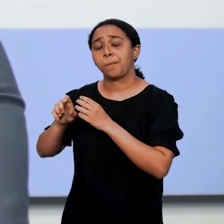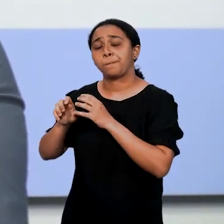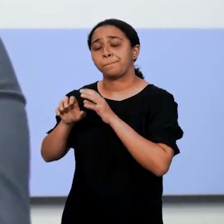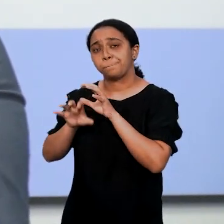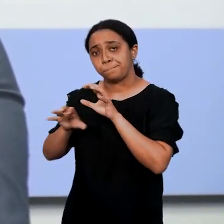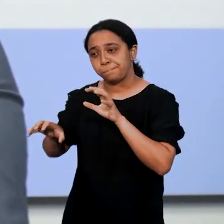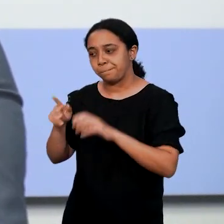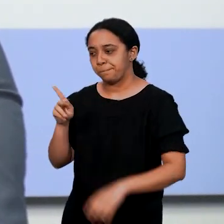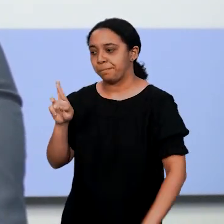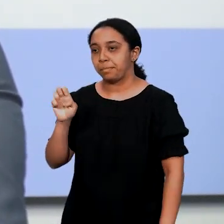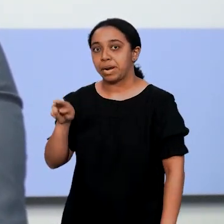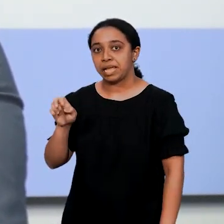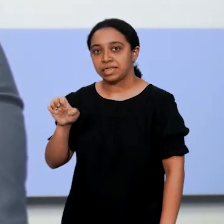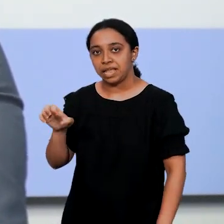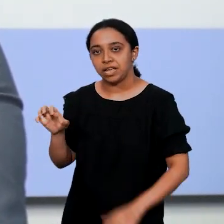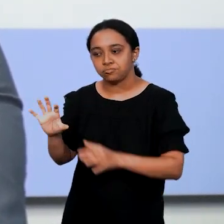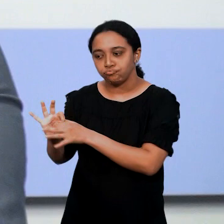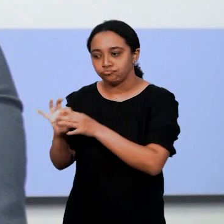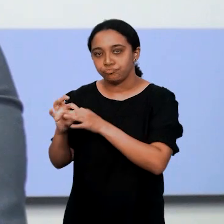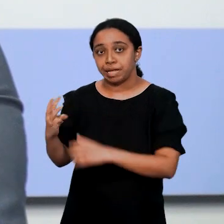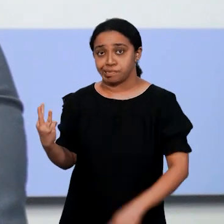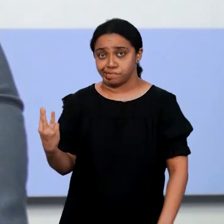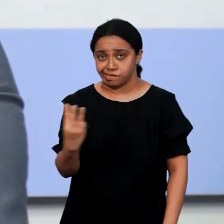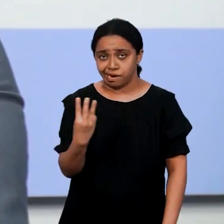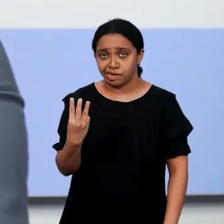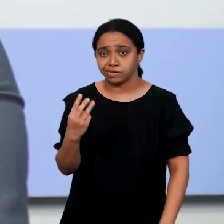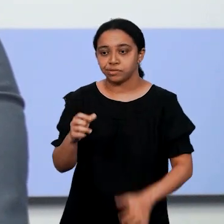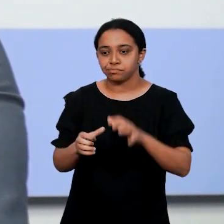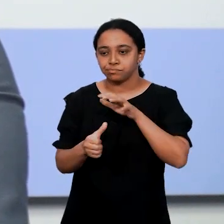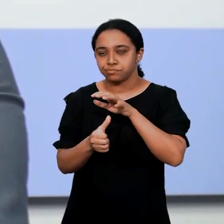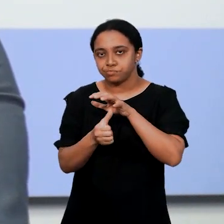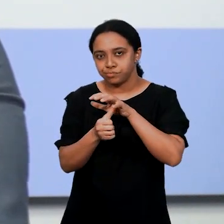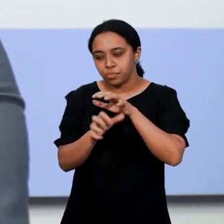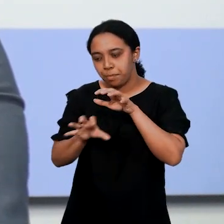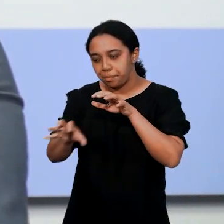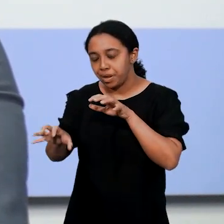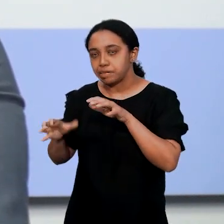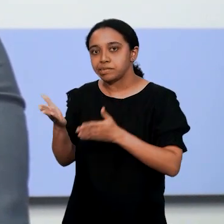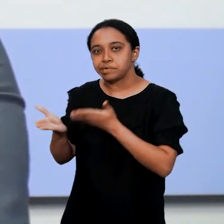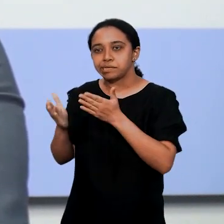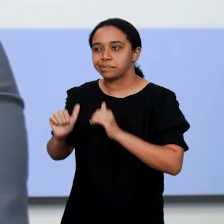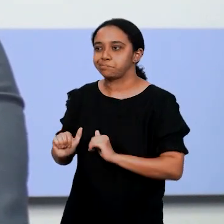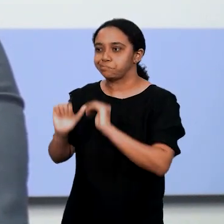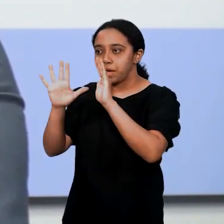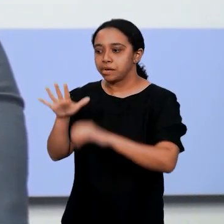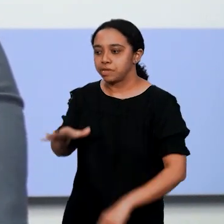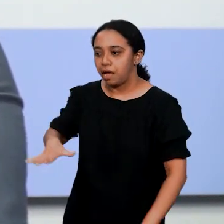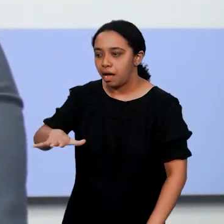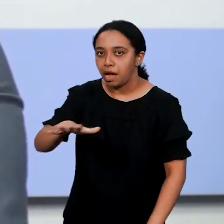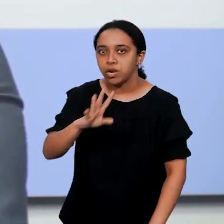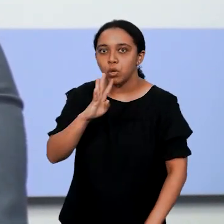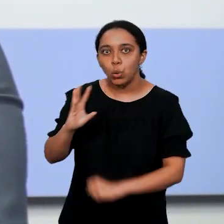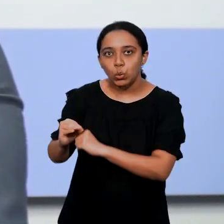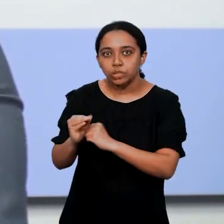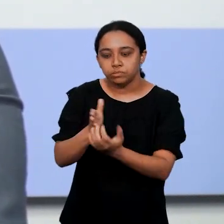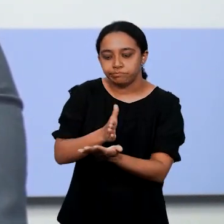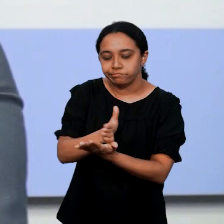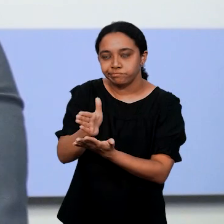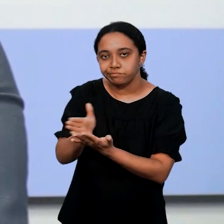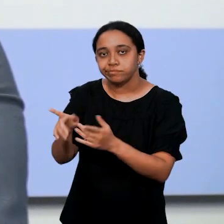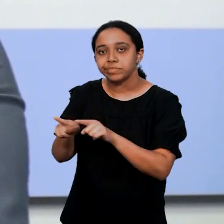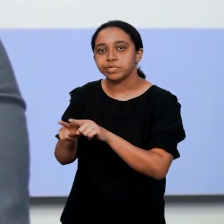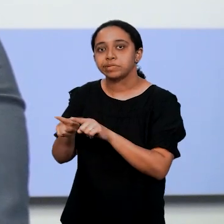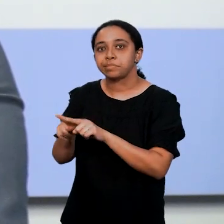Então, de forma conjunta, entre as três ProReitorias, nós tentamos atender o máximo de áreas do conhecimento